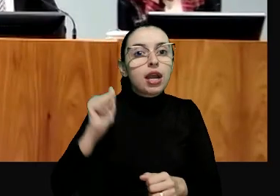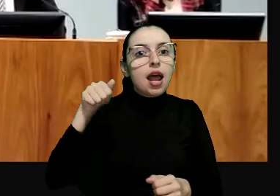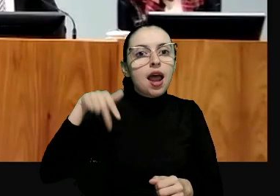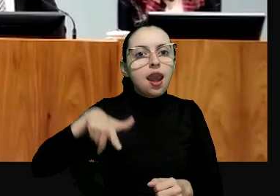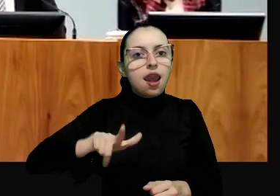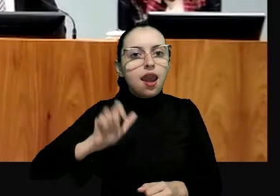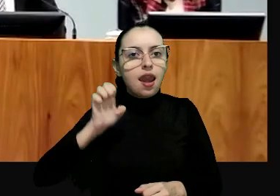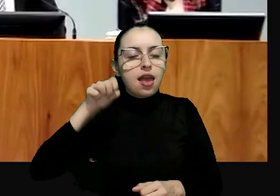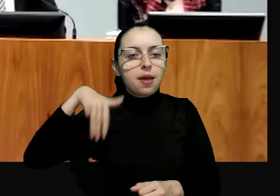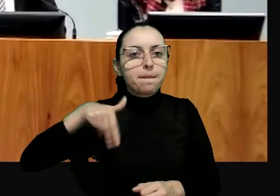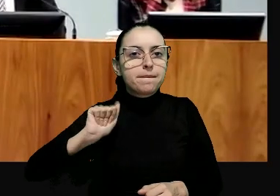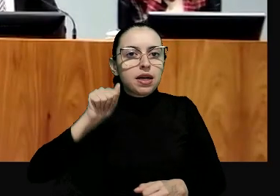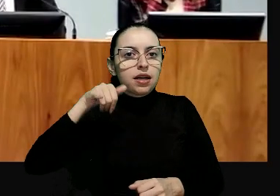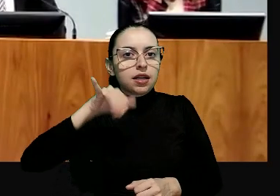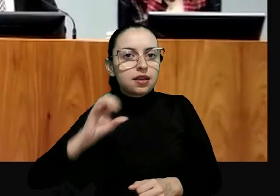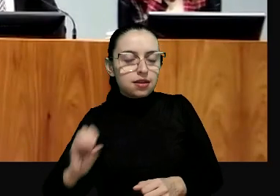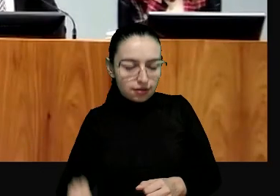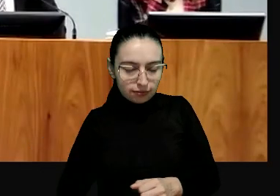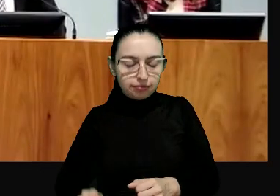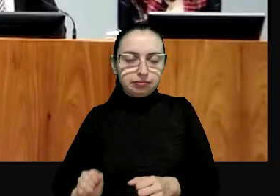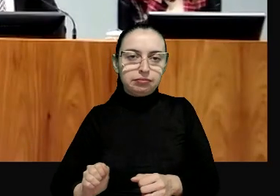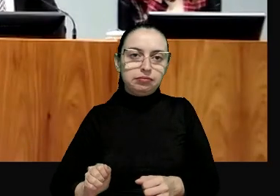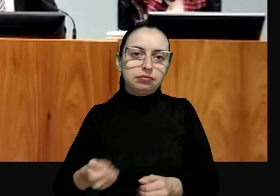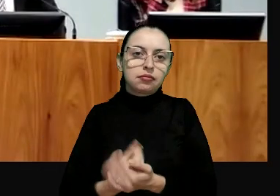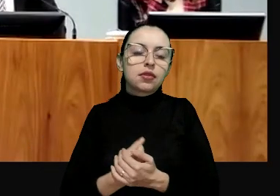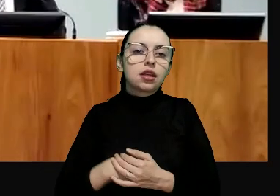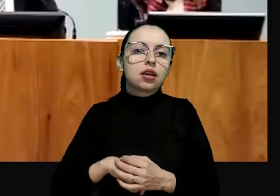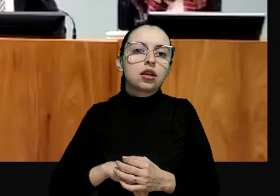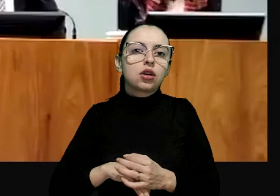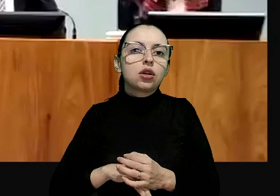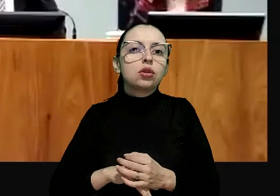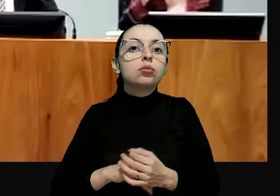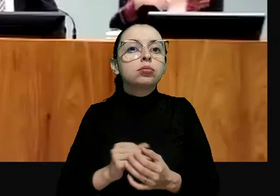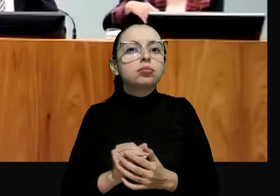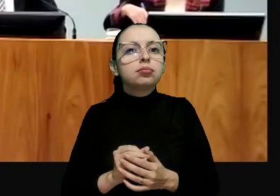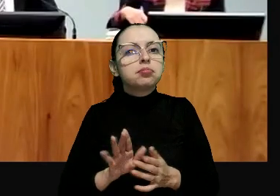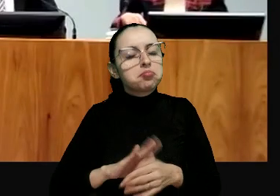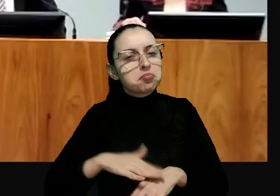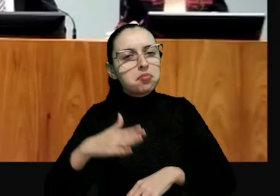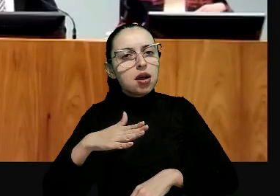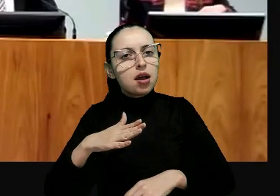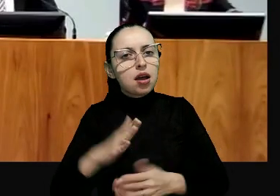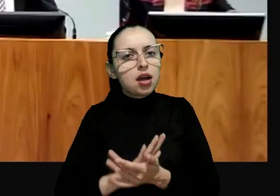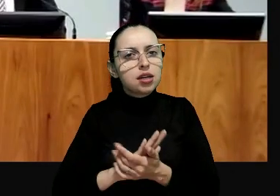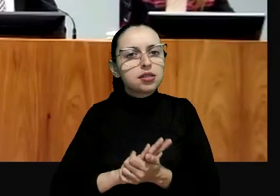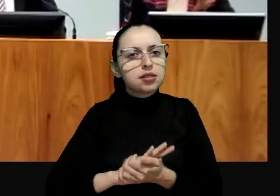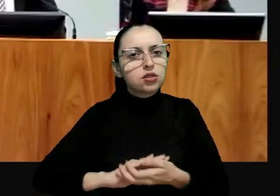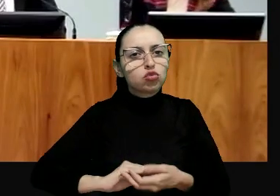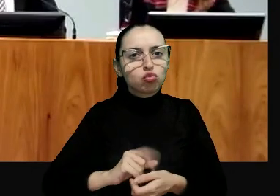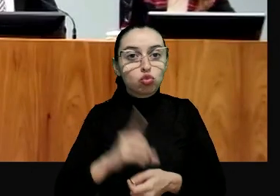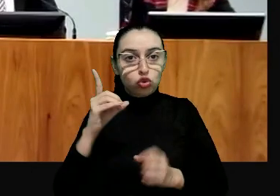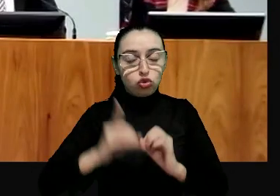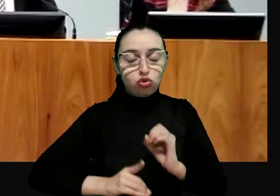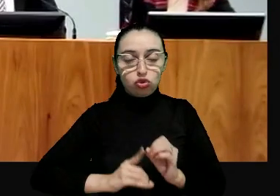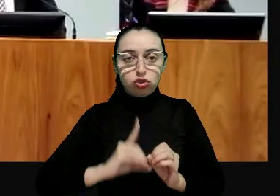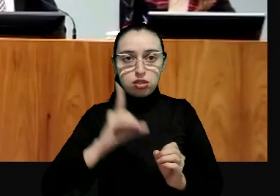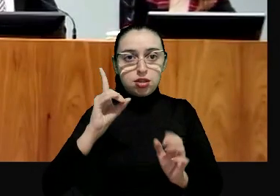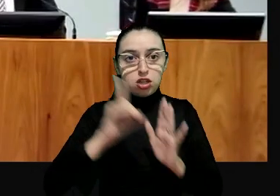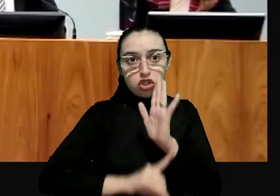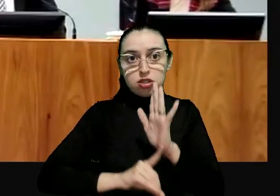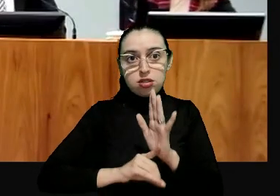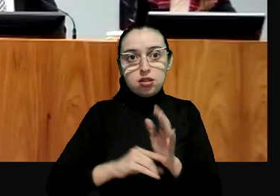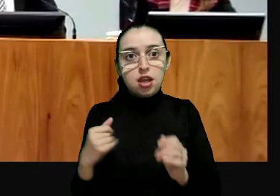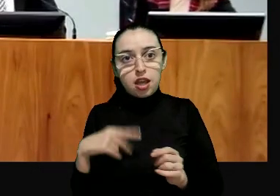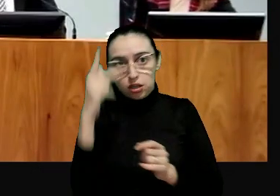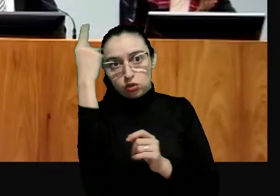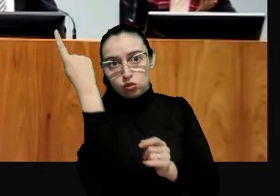o Prêmio Internacional de Pesquisa em Direito Héctor Fix Zamudio e o Márcio da Corte Interamericana de Direitos Humanos além do